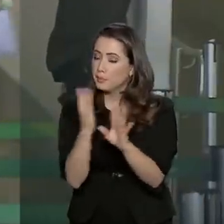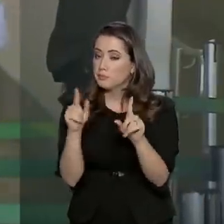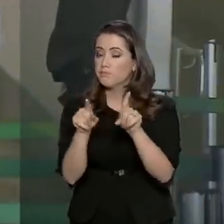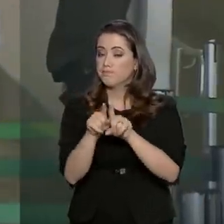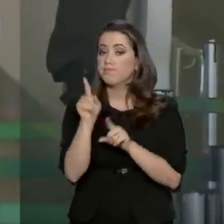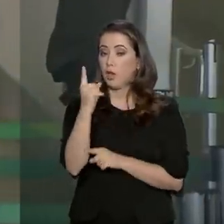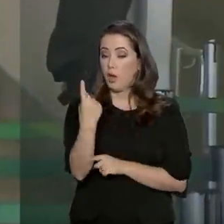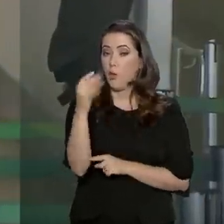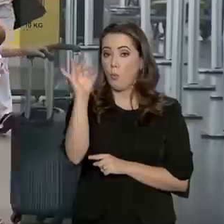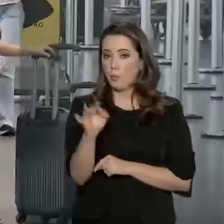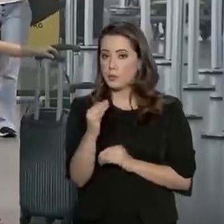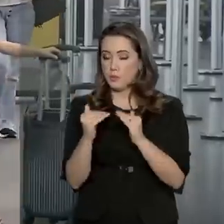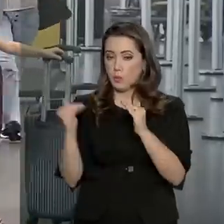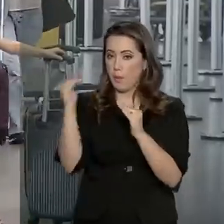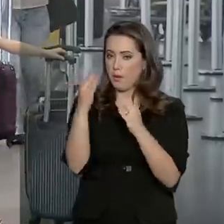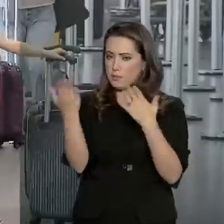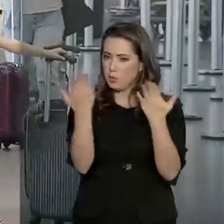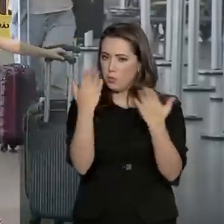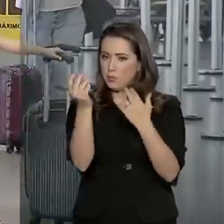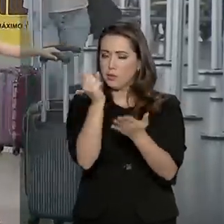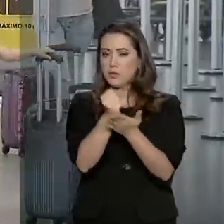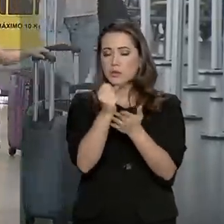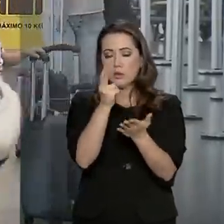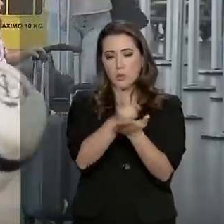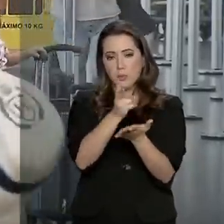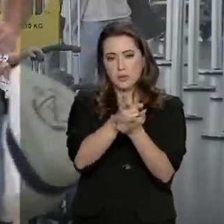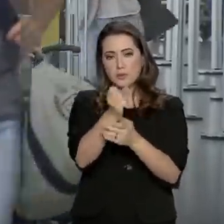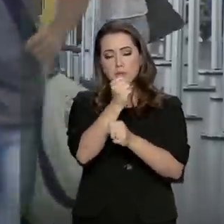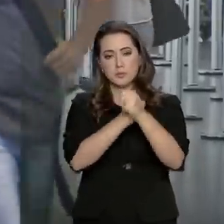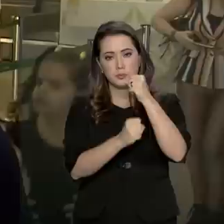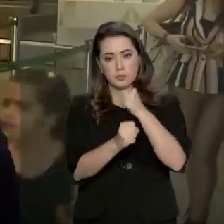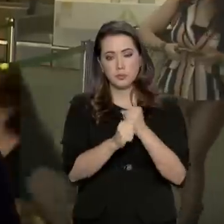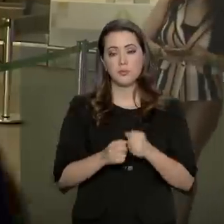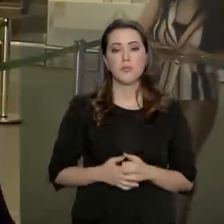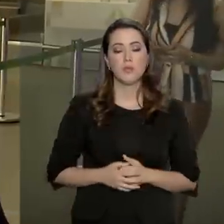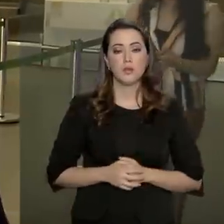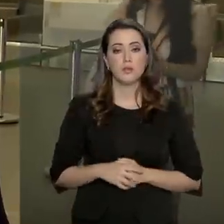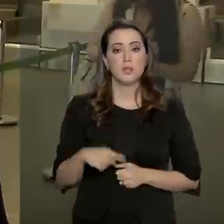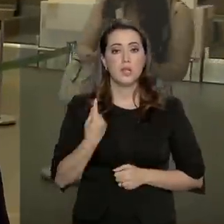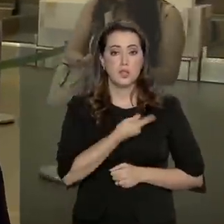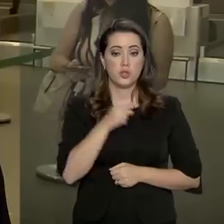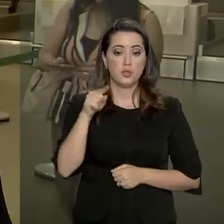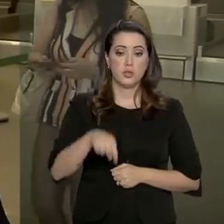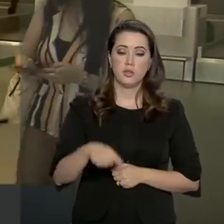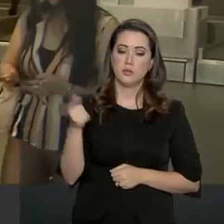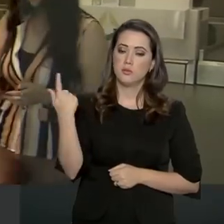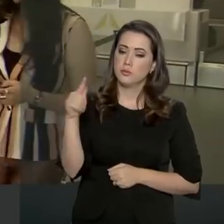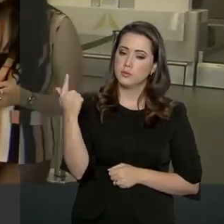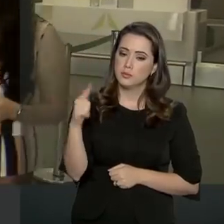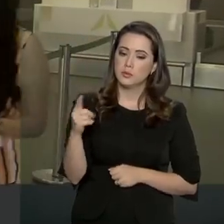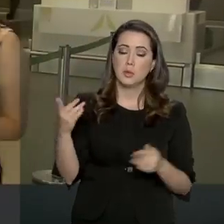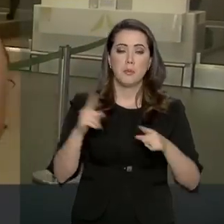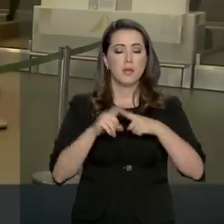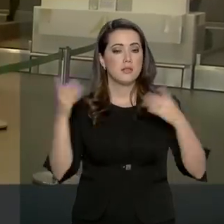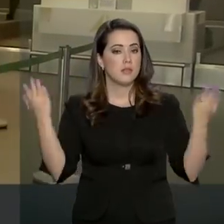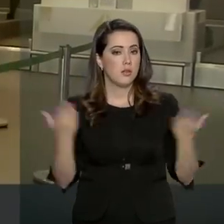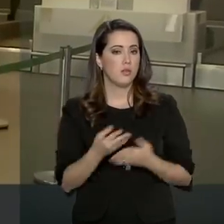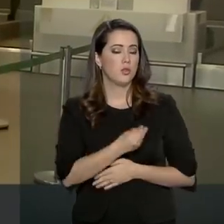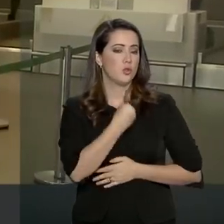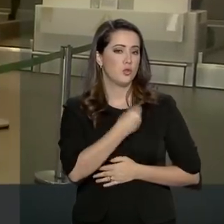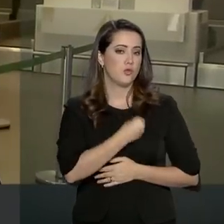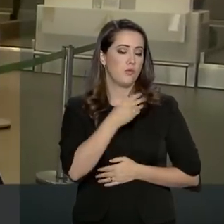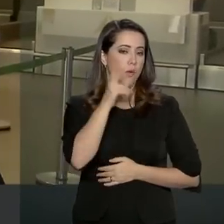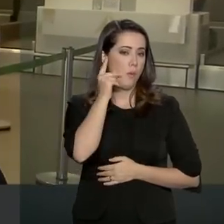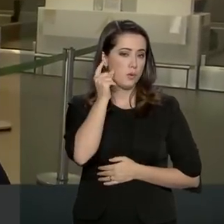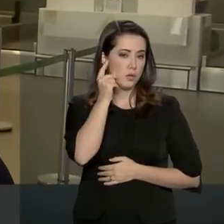que é 1% maior que no mesmo período do ano passado. A gente é daqui de Goiás, mas atualmente moramos no Ceará,